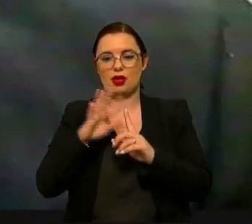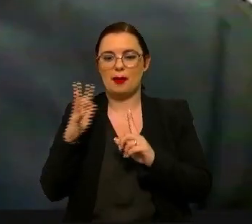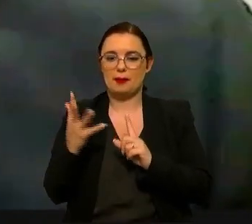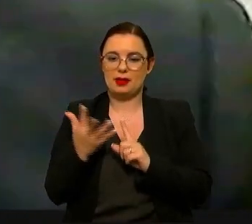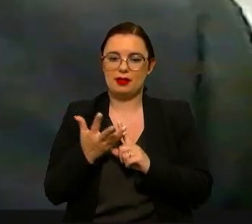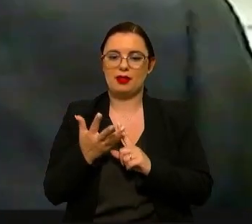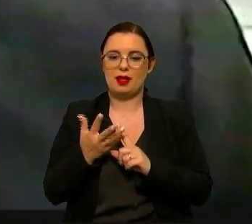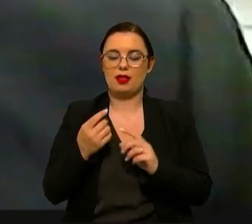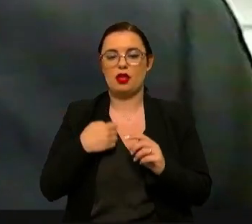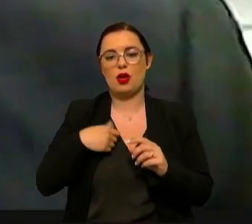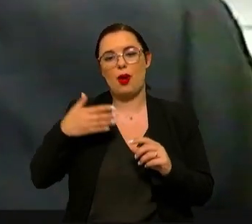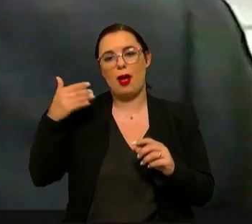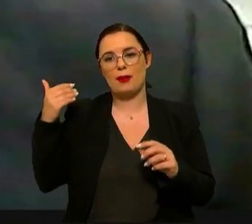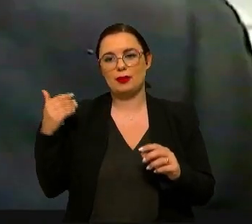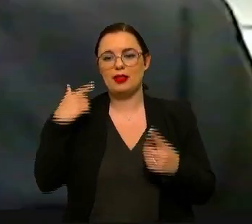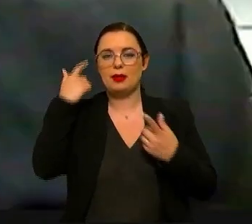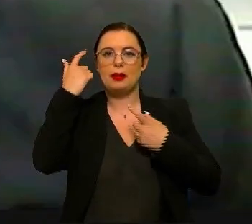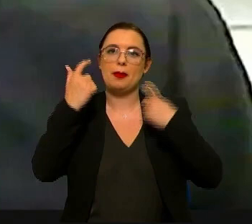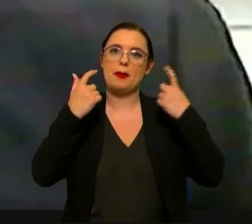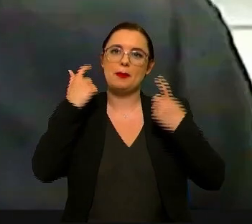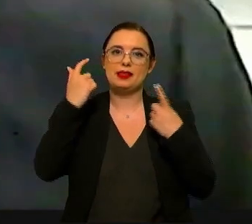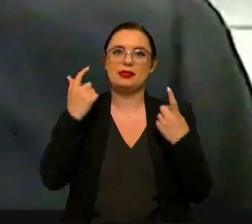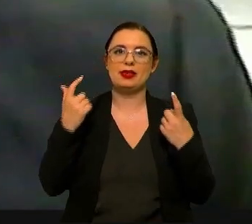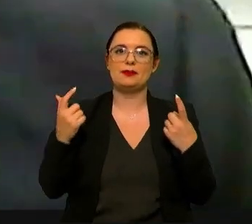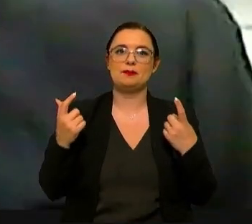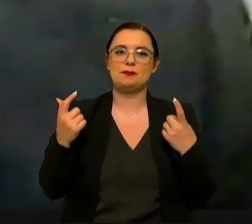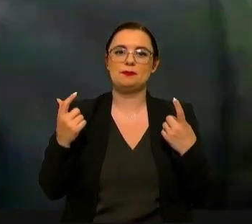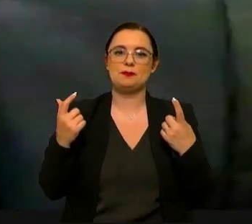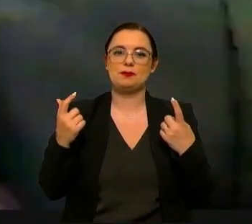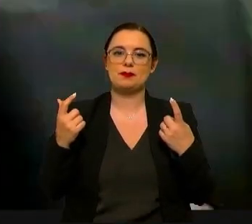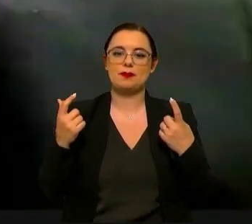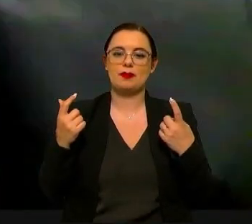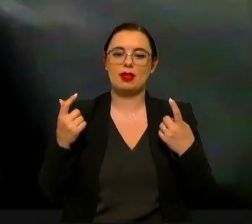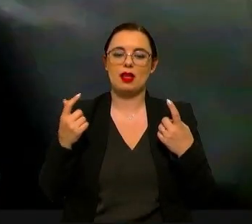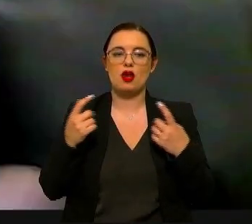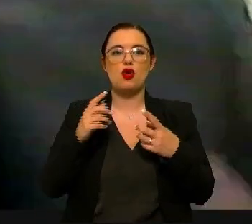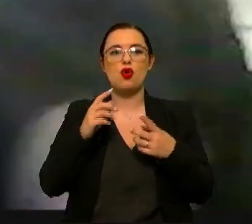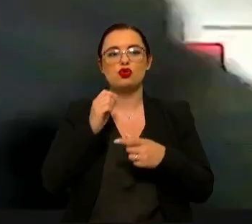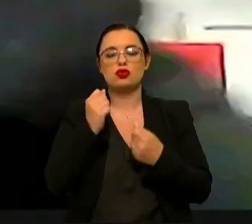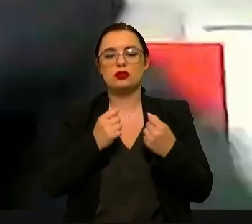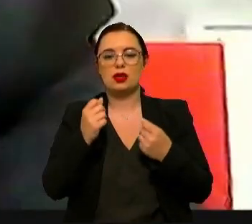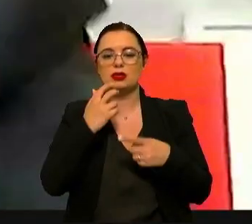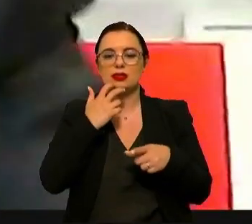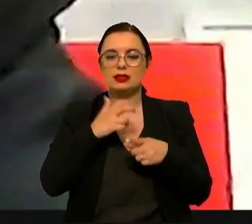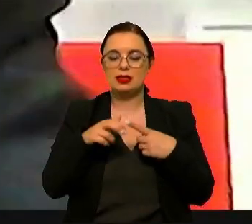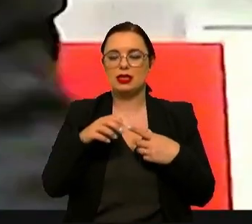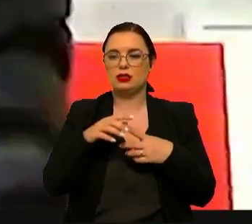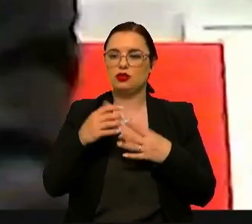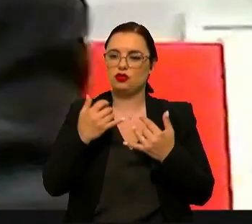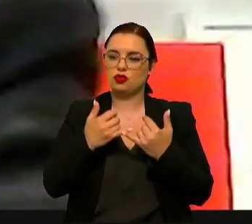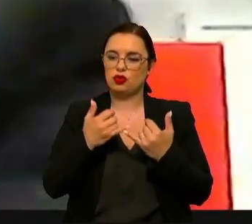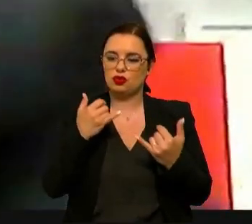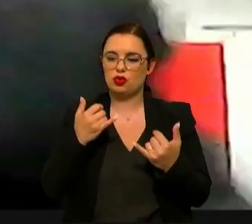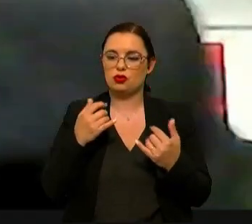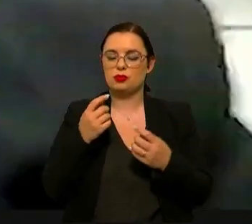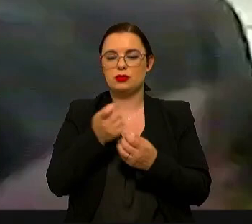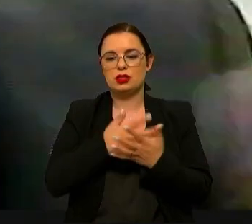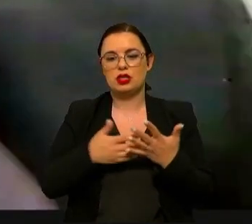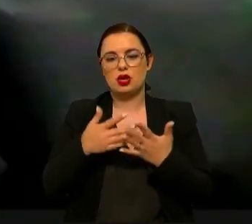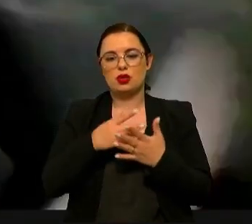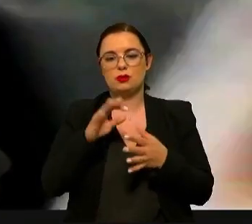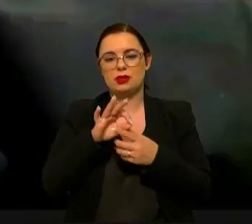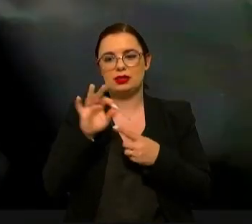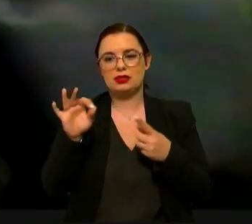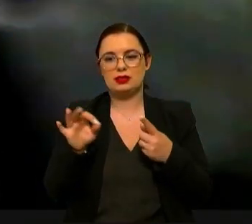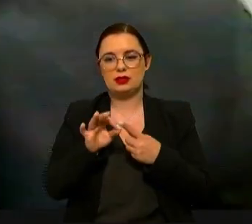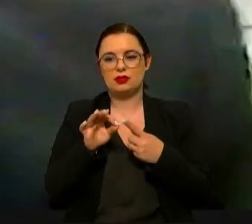eu estava a pensar como é que os veículos elétricos autónomos e as economias circulares